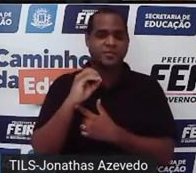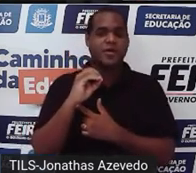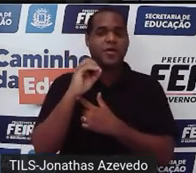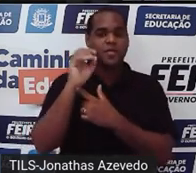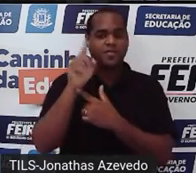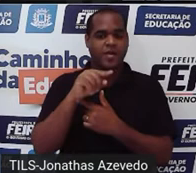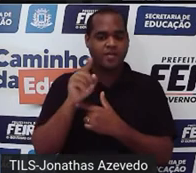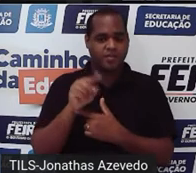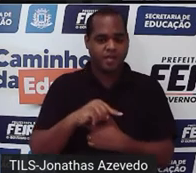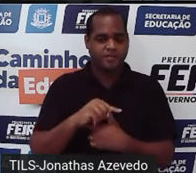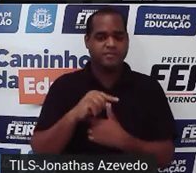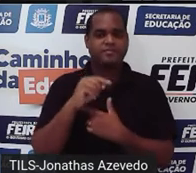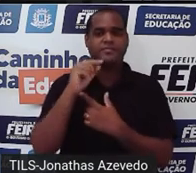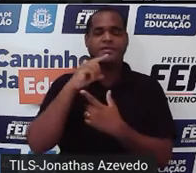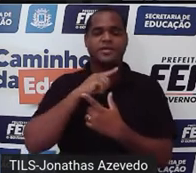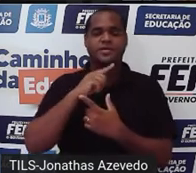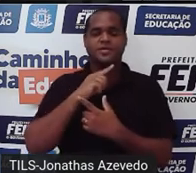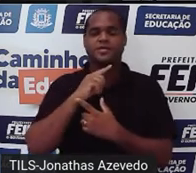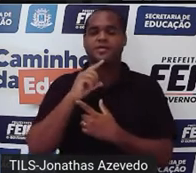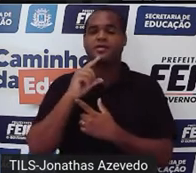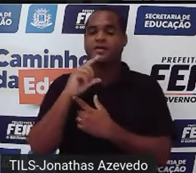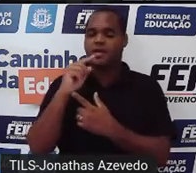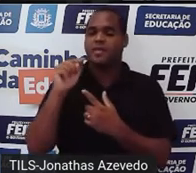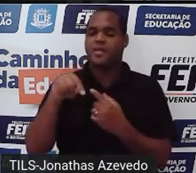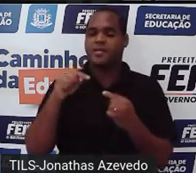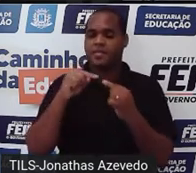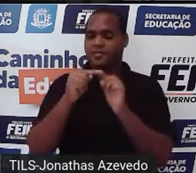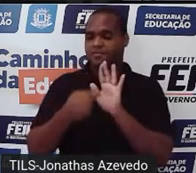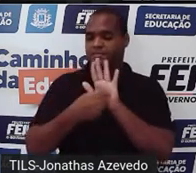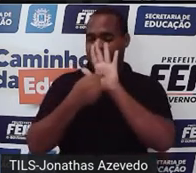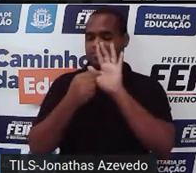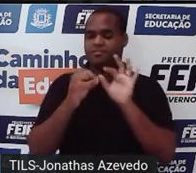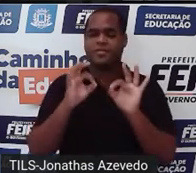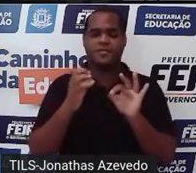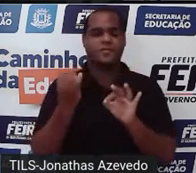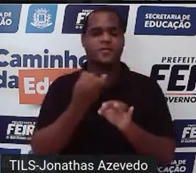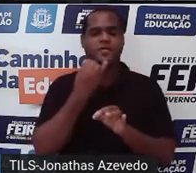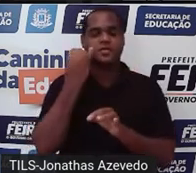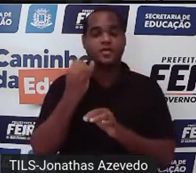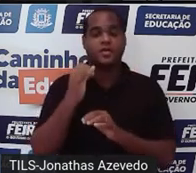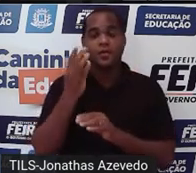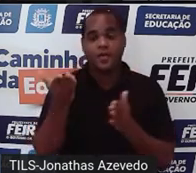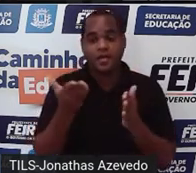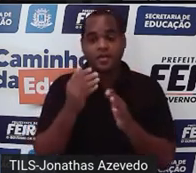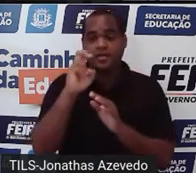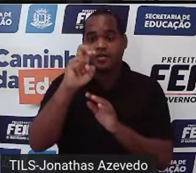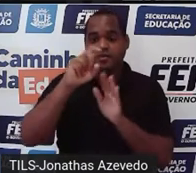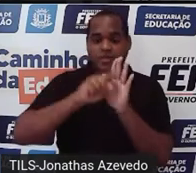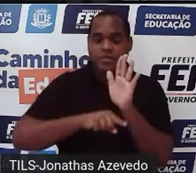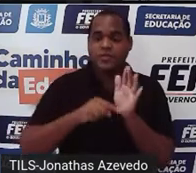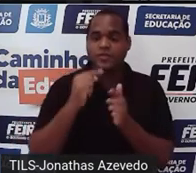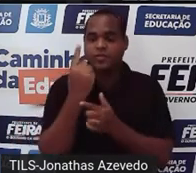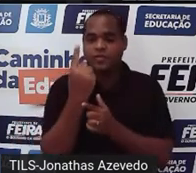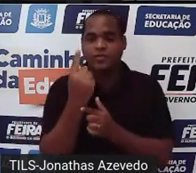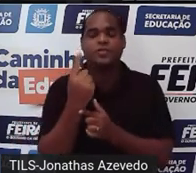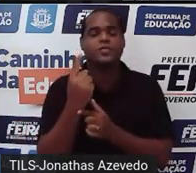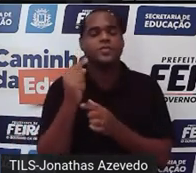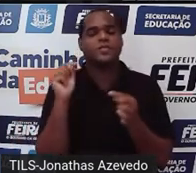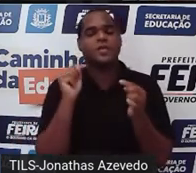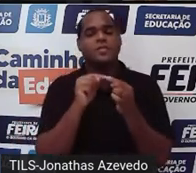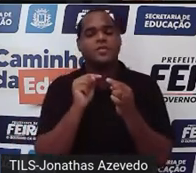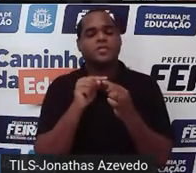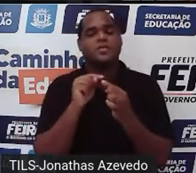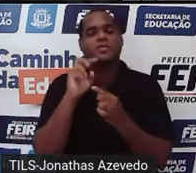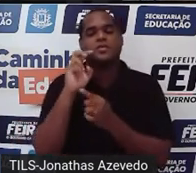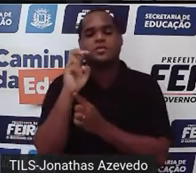bacana, anulou uma das letras. E esse era o nosso objetivo. Agora, 5 com menos 1 embaixo, né? Se de